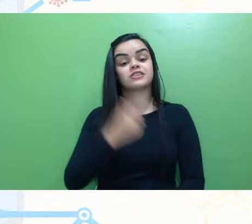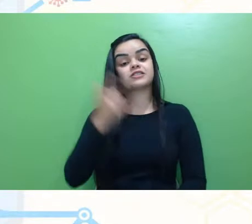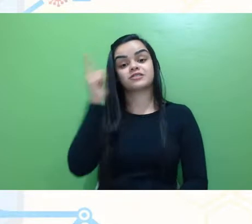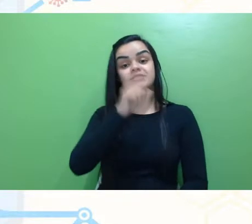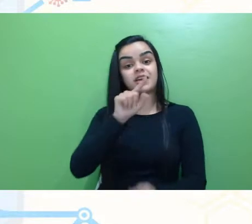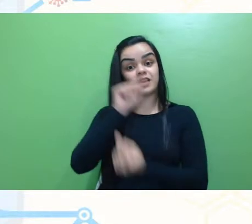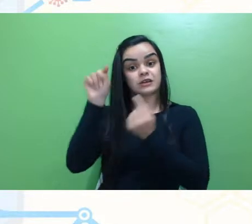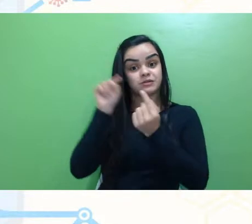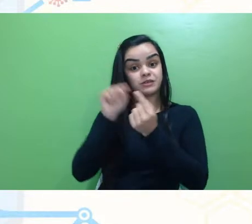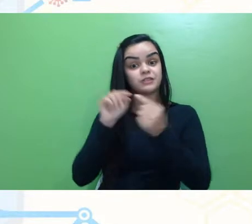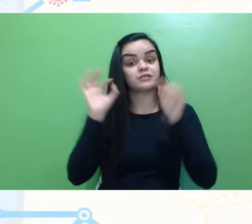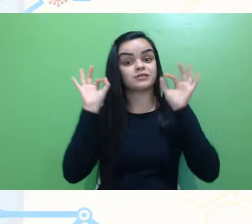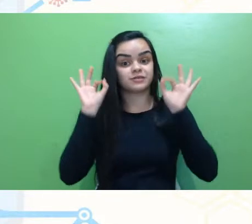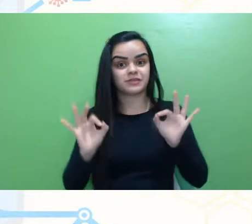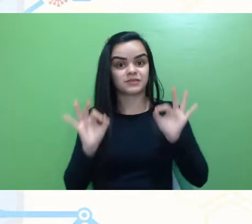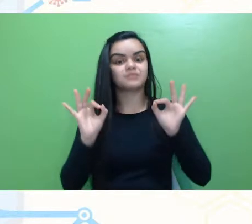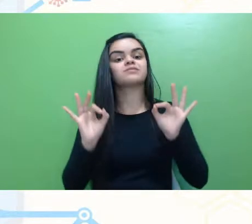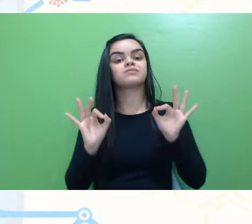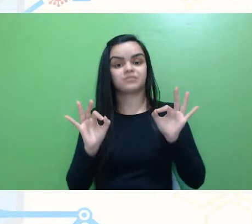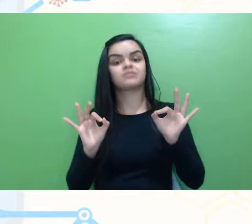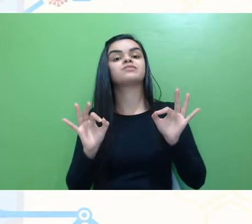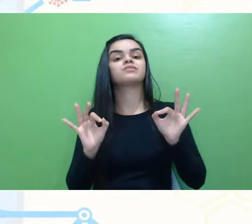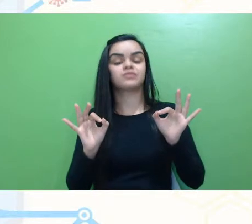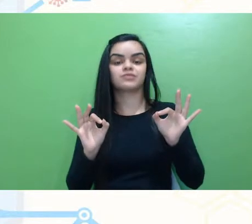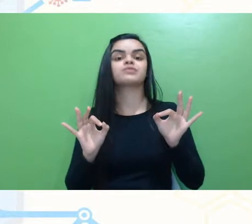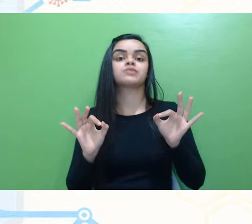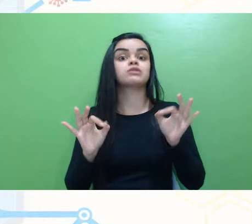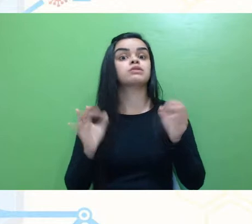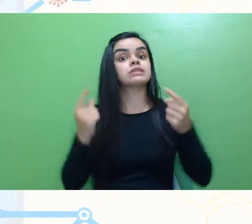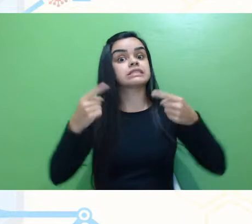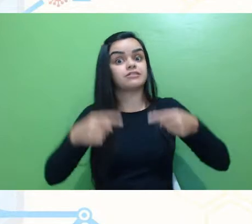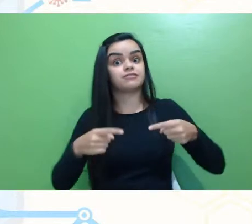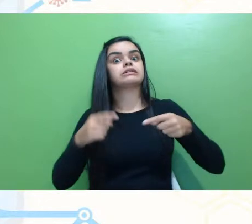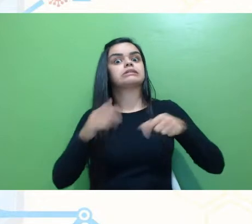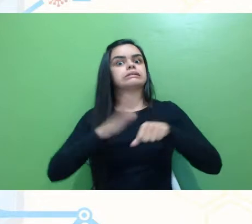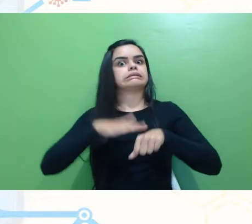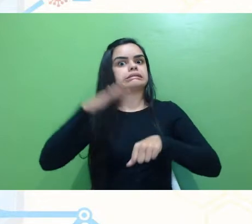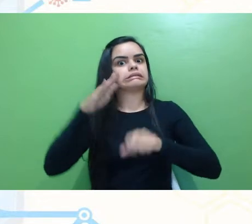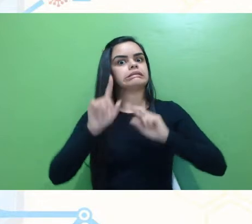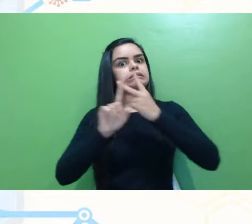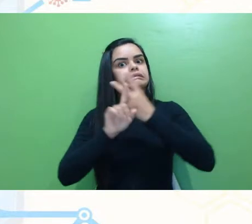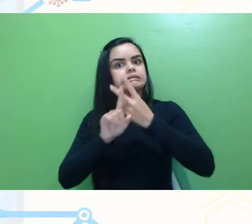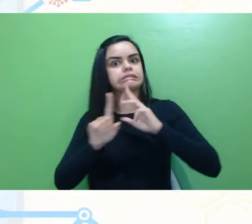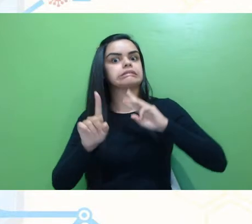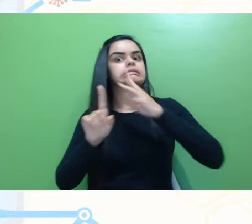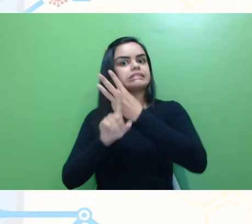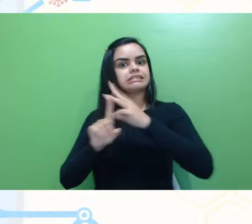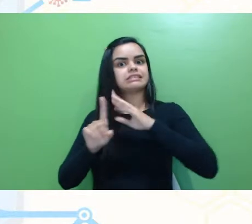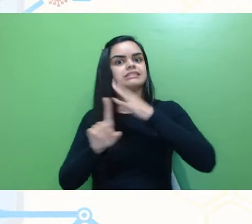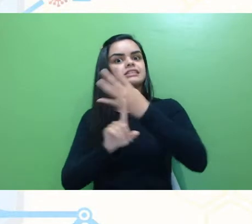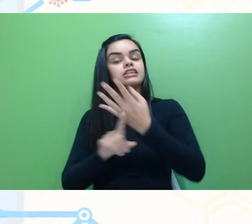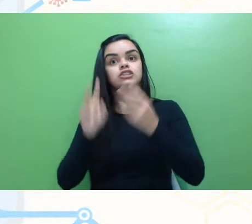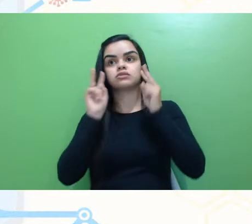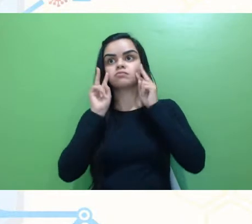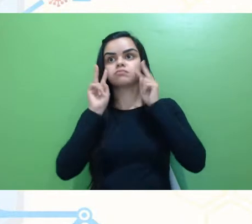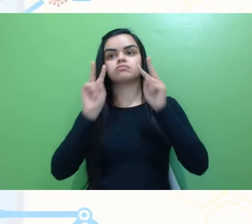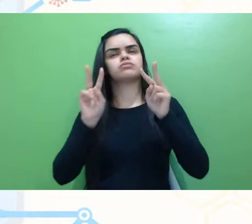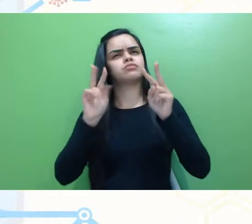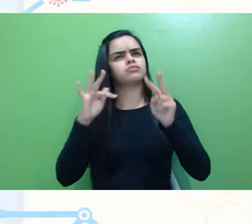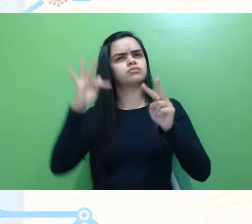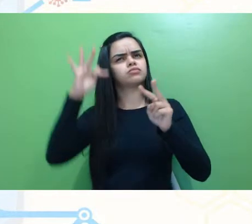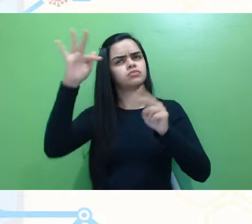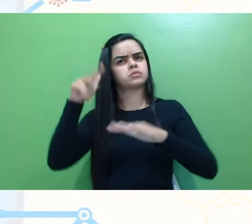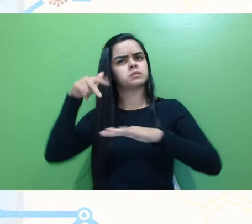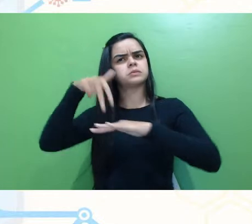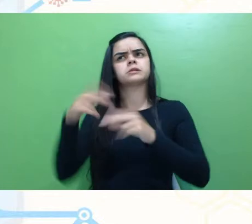objetivos, os desafios, eles vão se multiplicando, né, então a gente olha para frente e